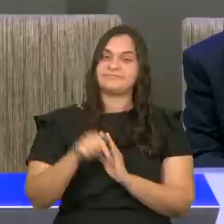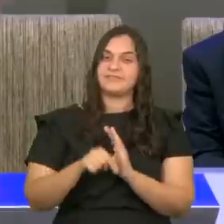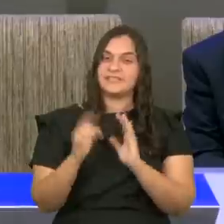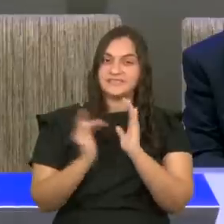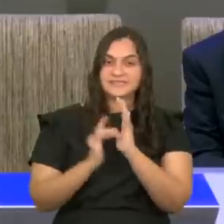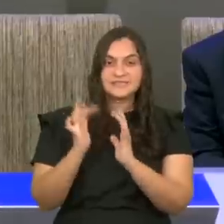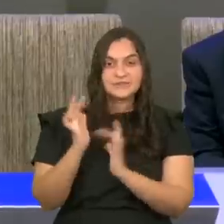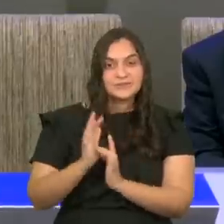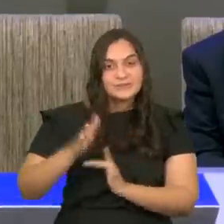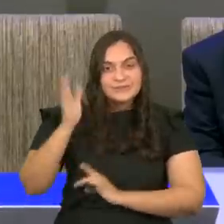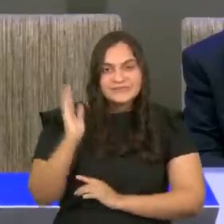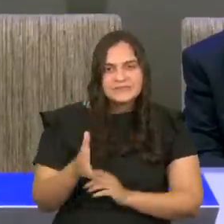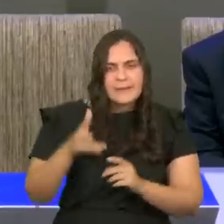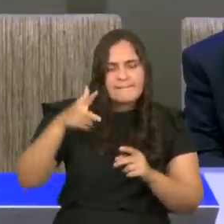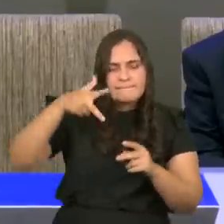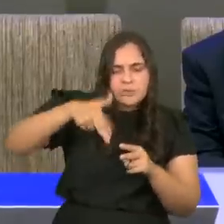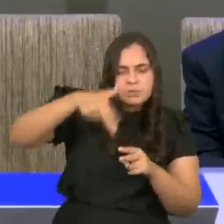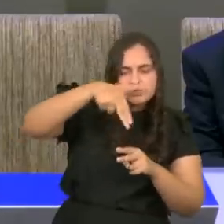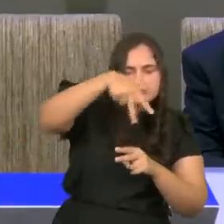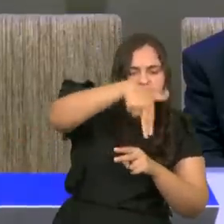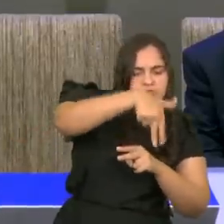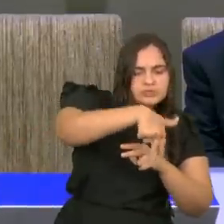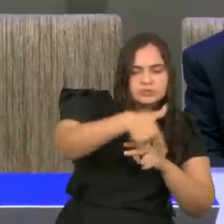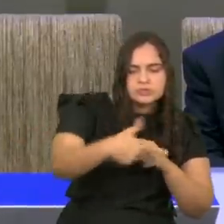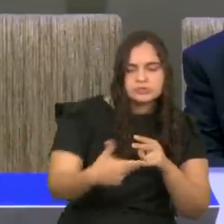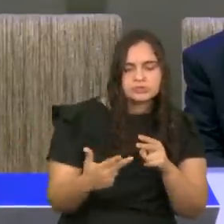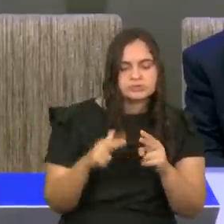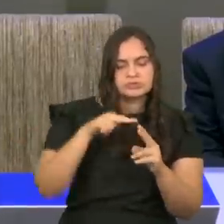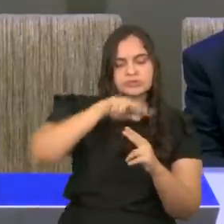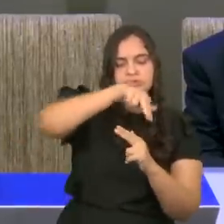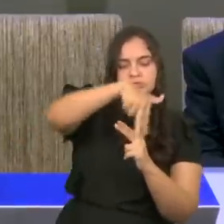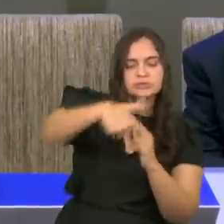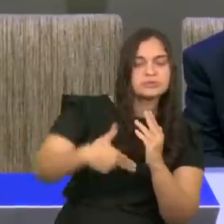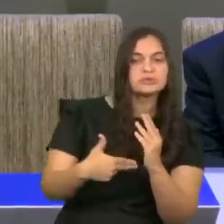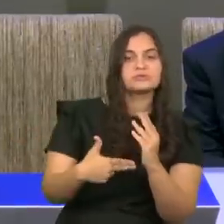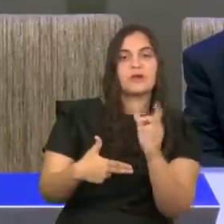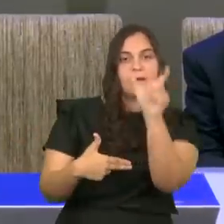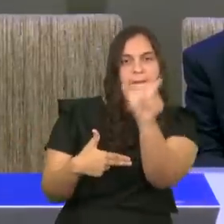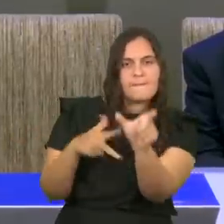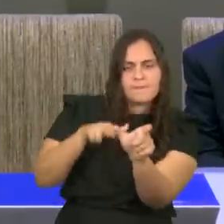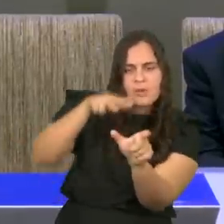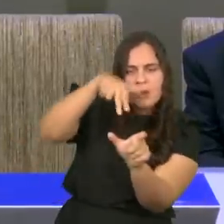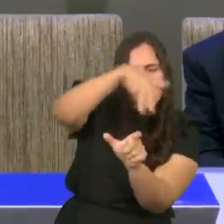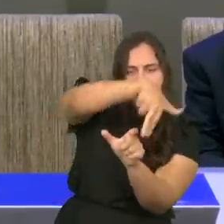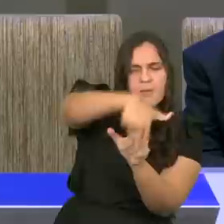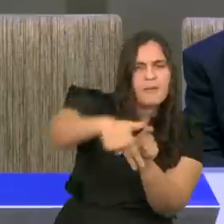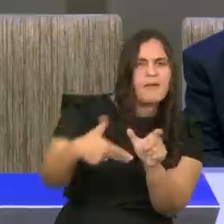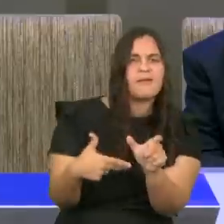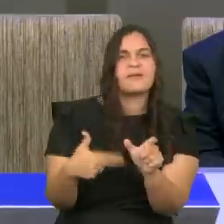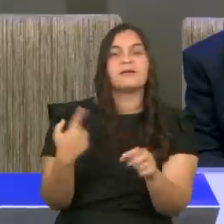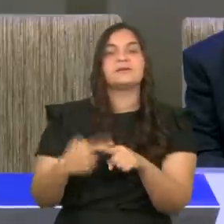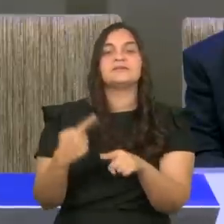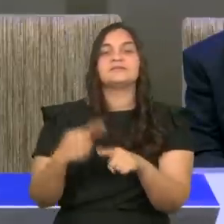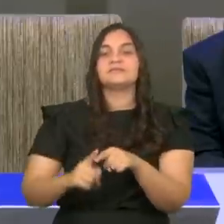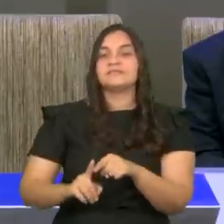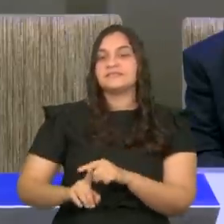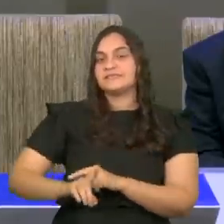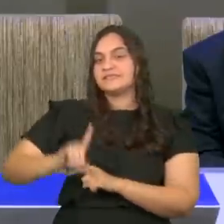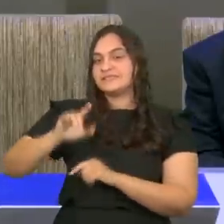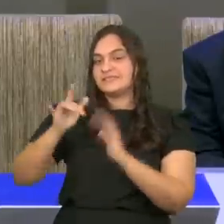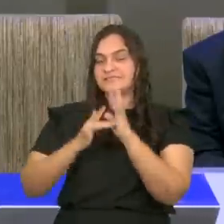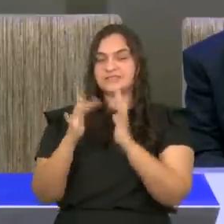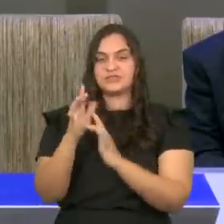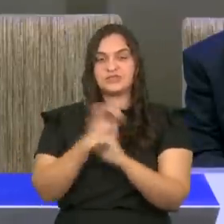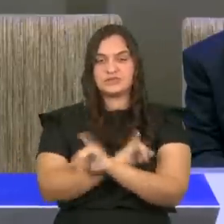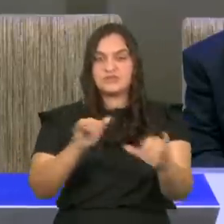poudando, dizendo, você precisa, da minha presença. Você precisa, está diante, da minha